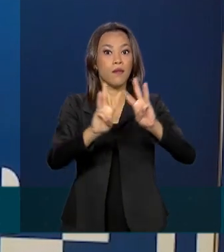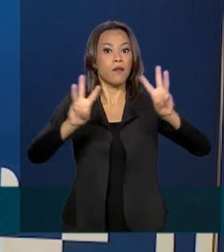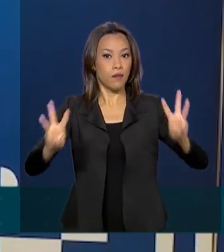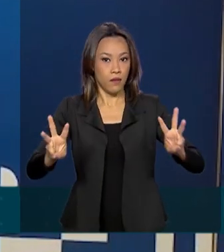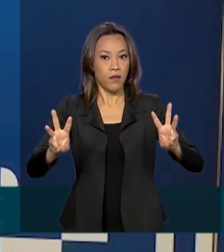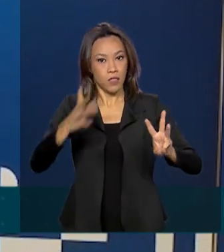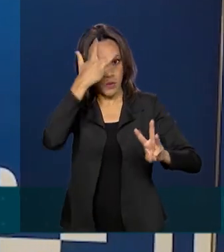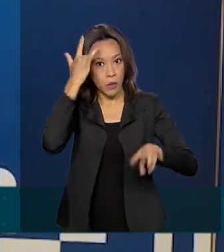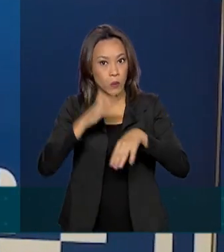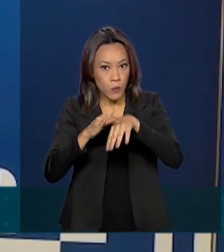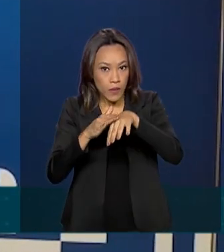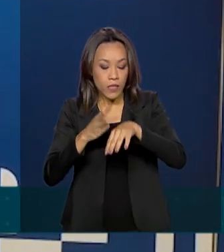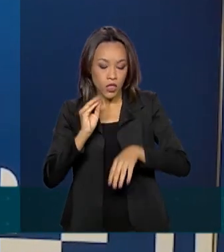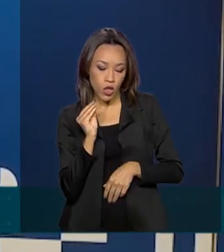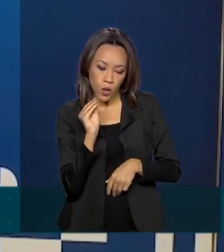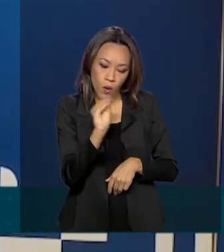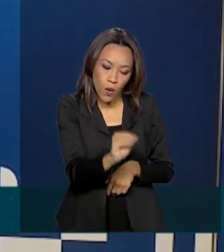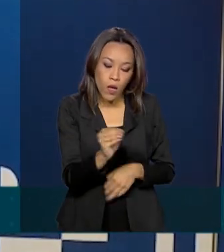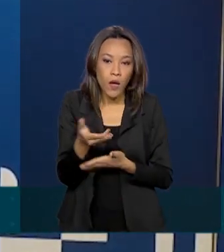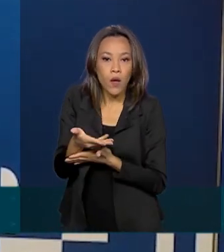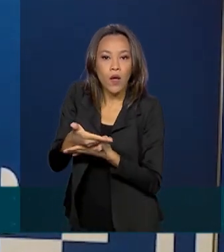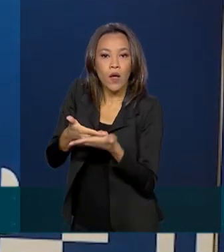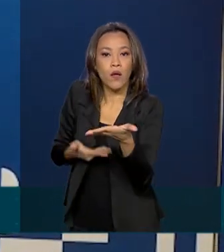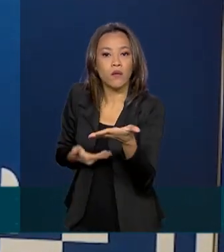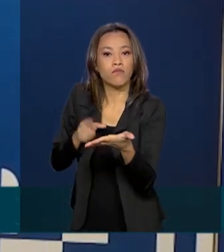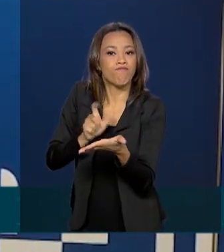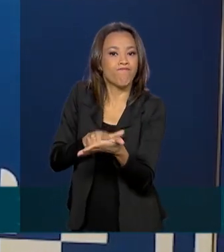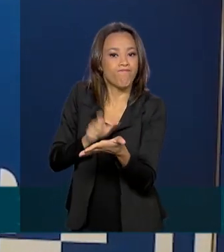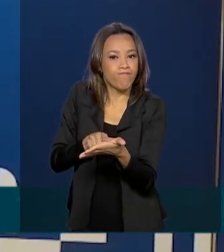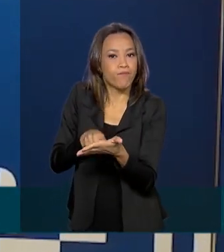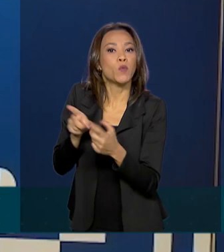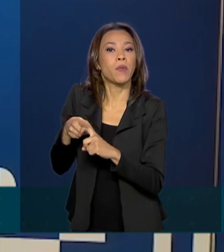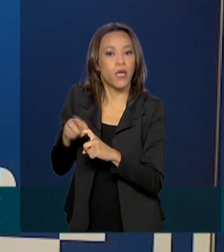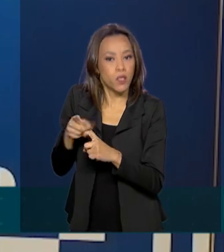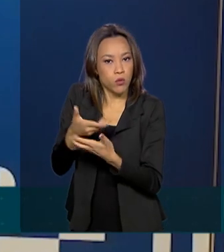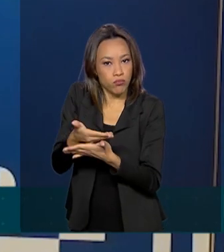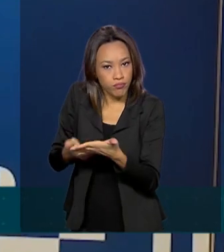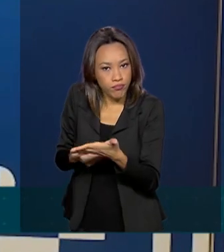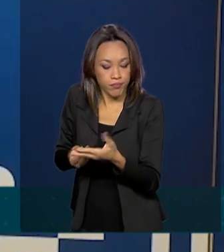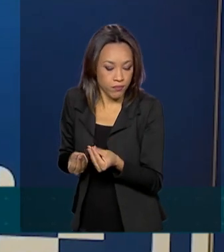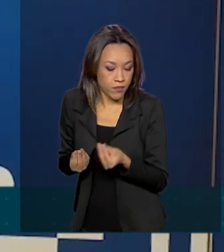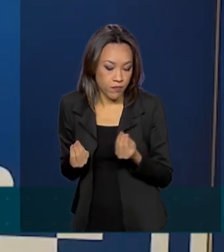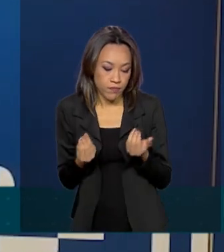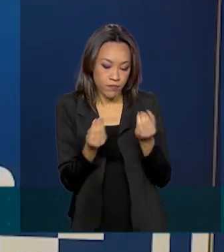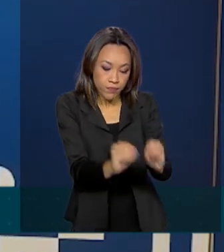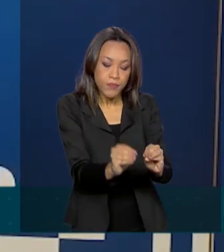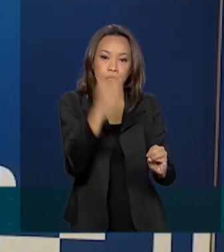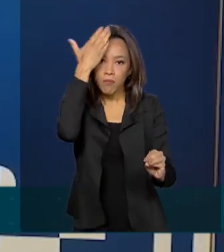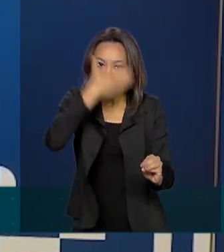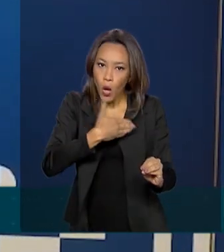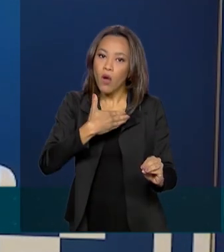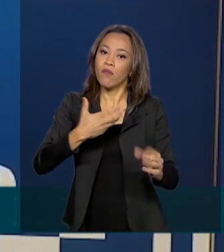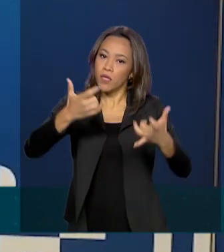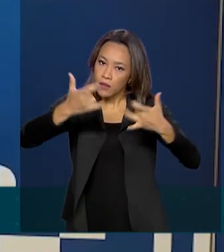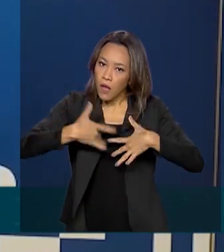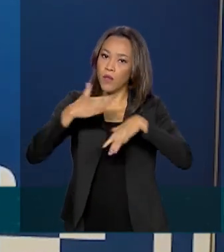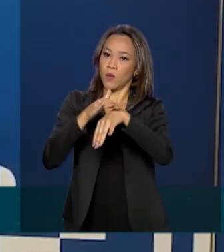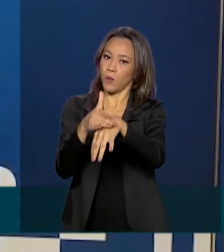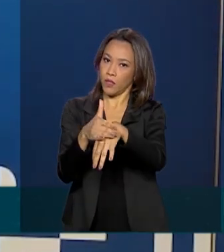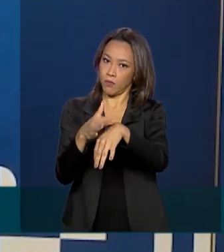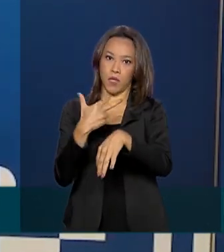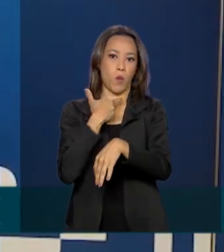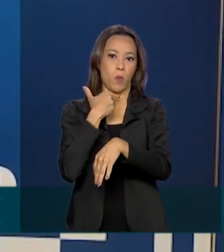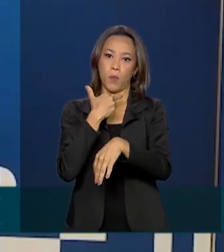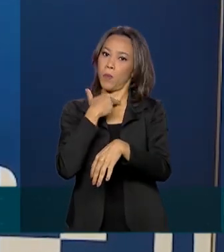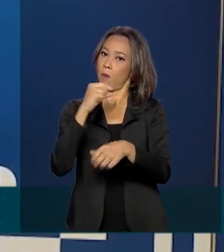e colocar o documento médico que confirme a doença infectocontagiosa para que não faça